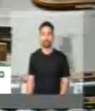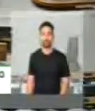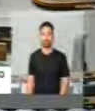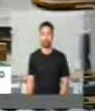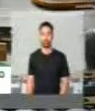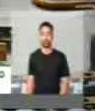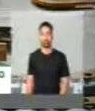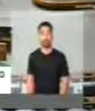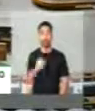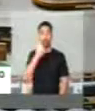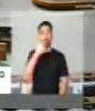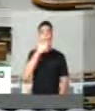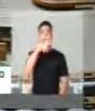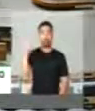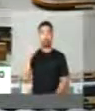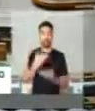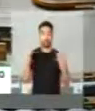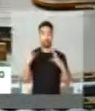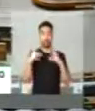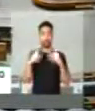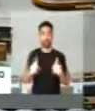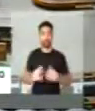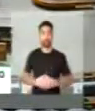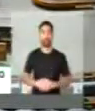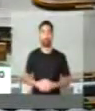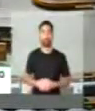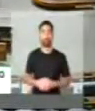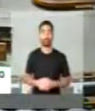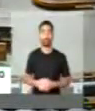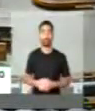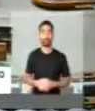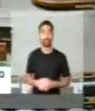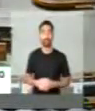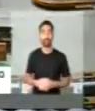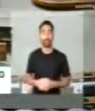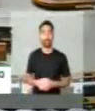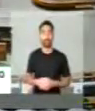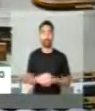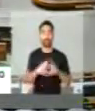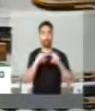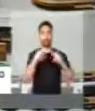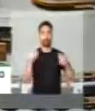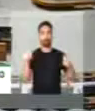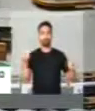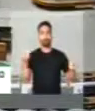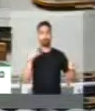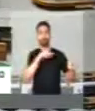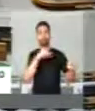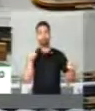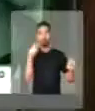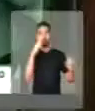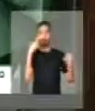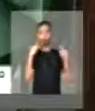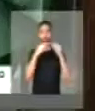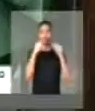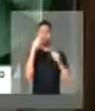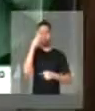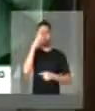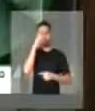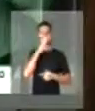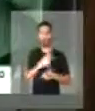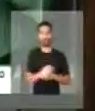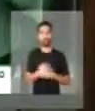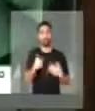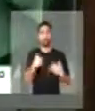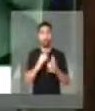Bom dia a todos e a todas. Essa é uma mesa da história. Eu queria